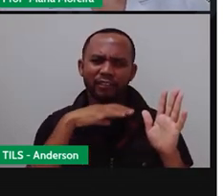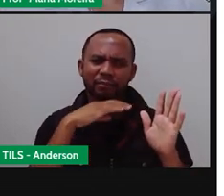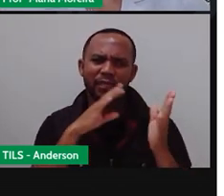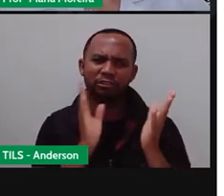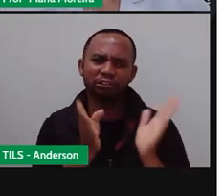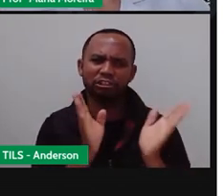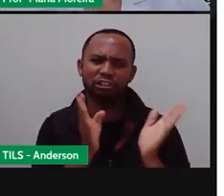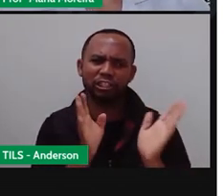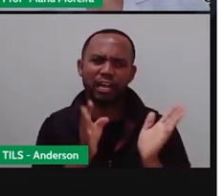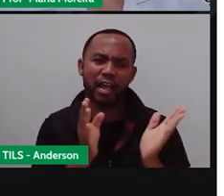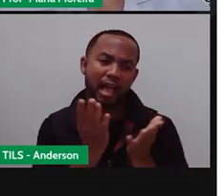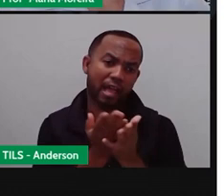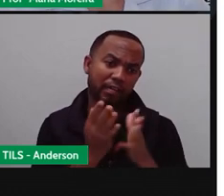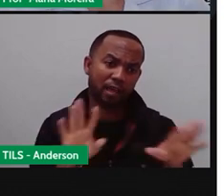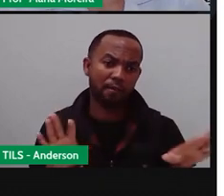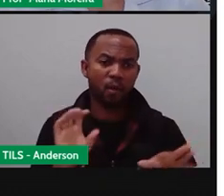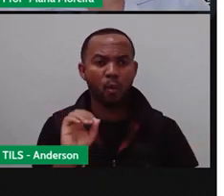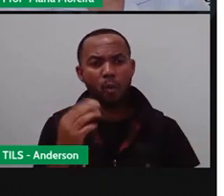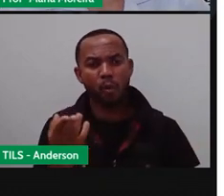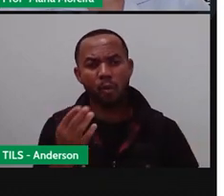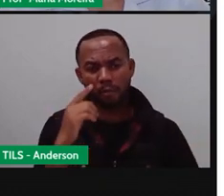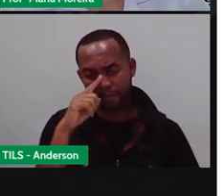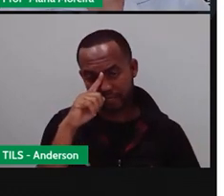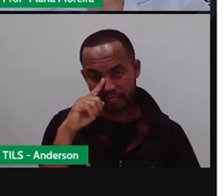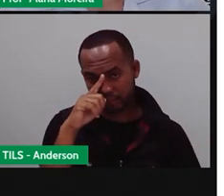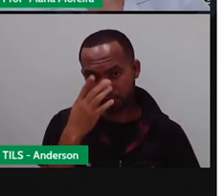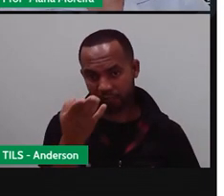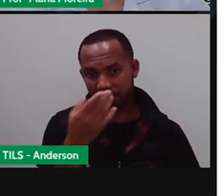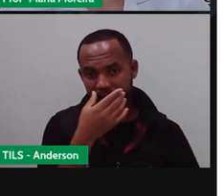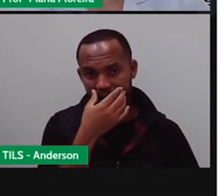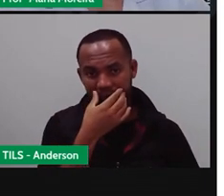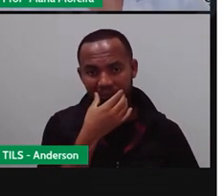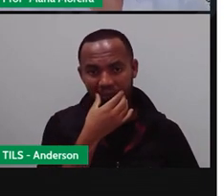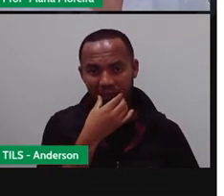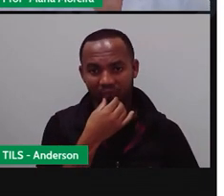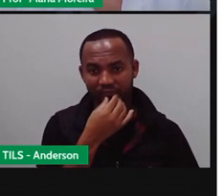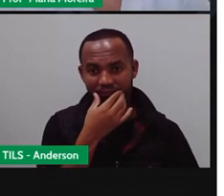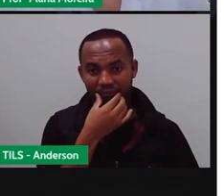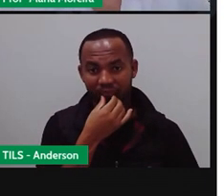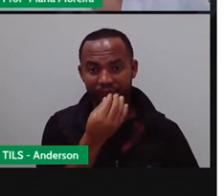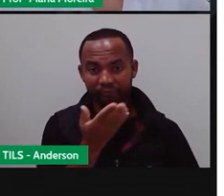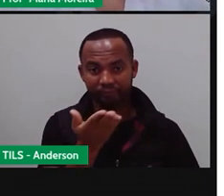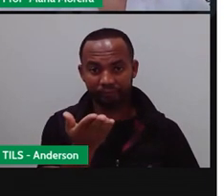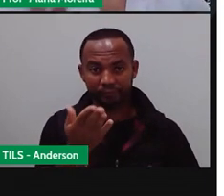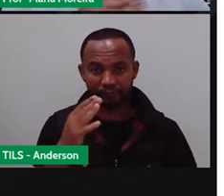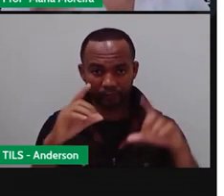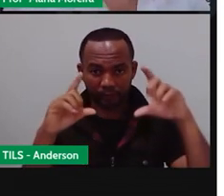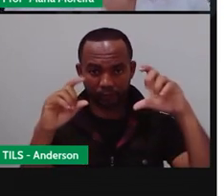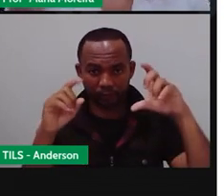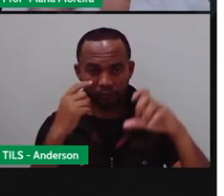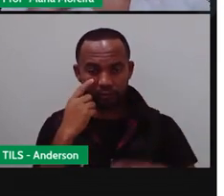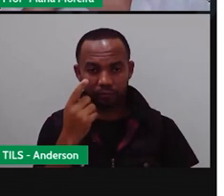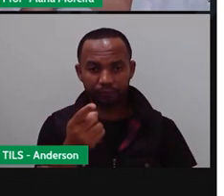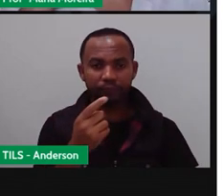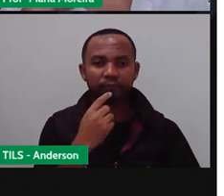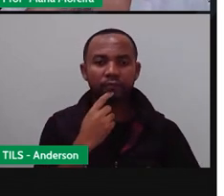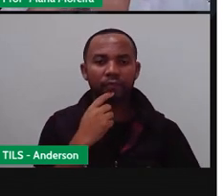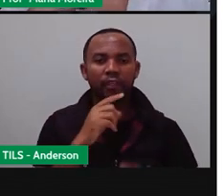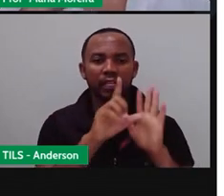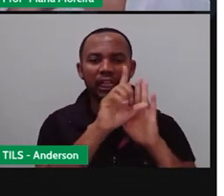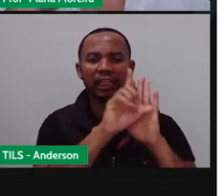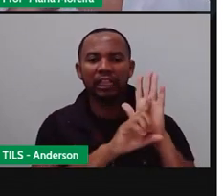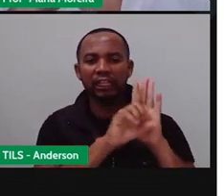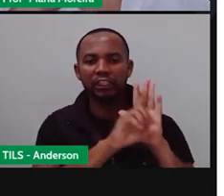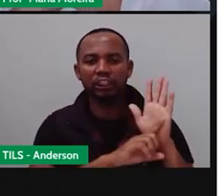perigo. Vamos ver, vamos descobrir aqui agora, não isso? Bom, essa lista vermelha, né, ela foi